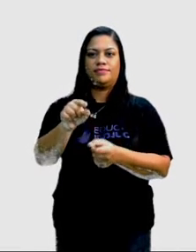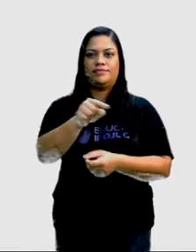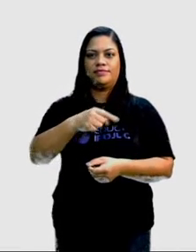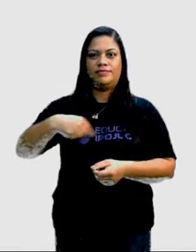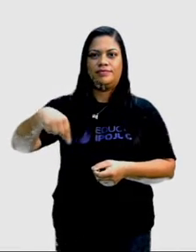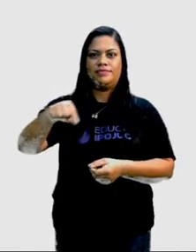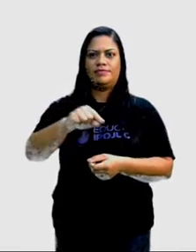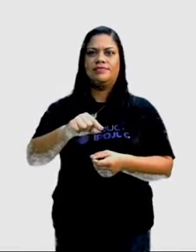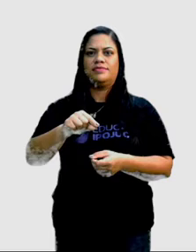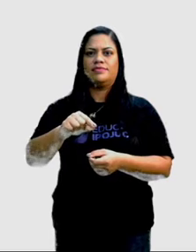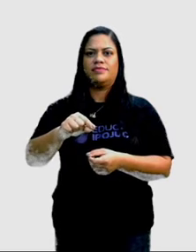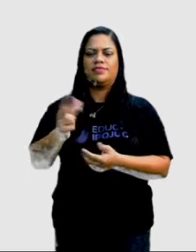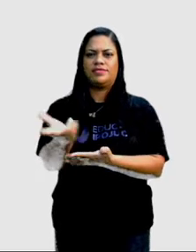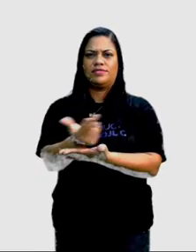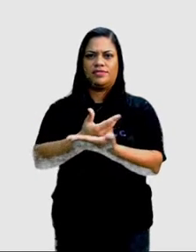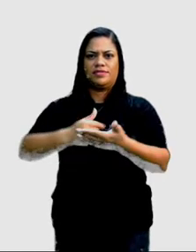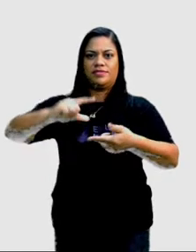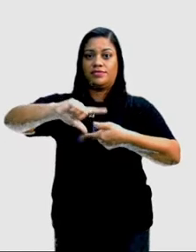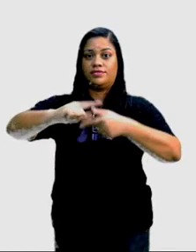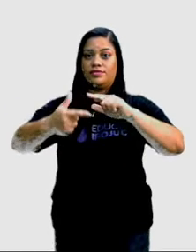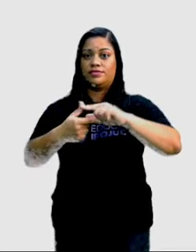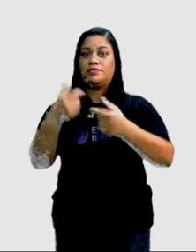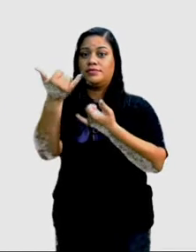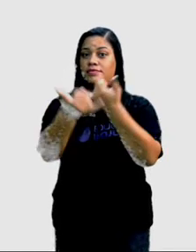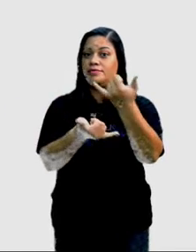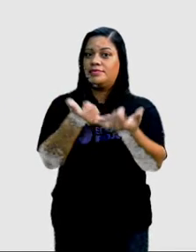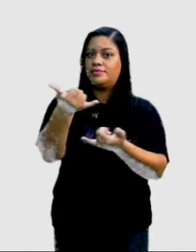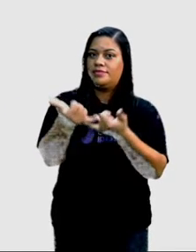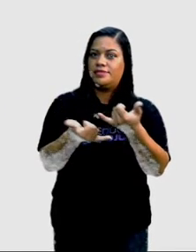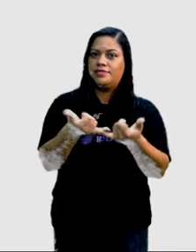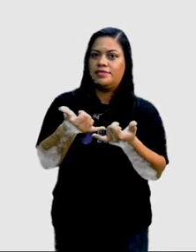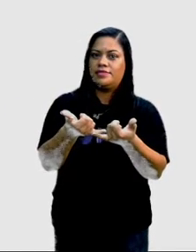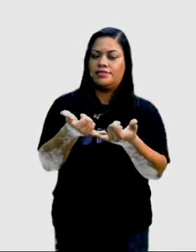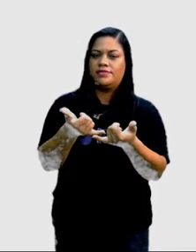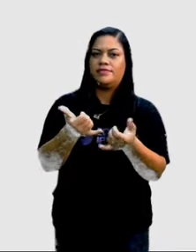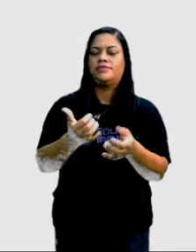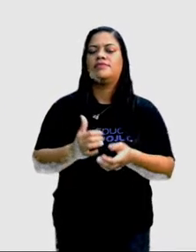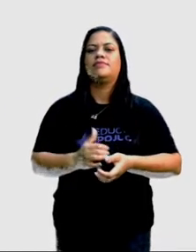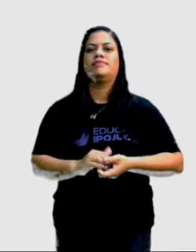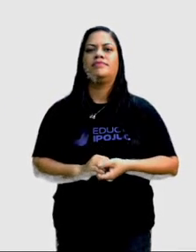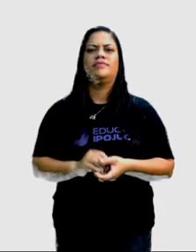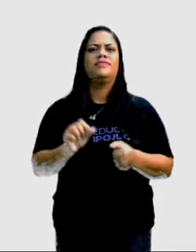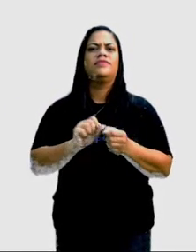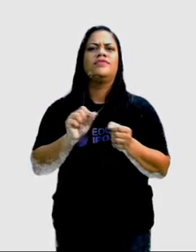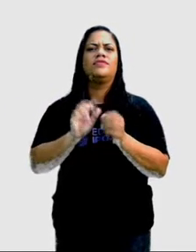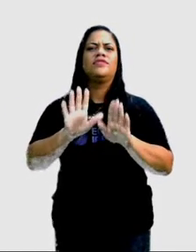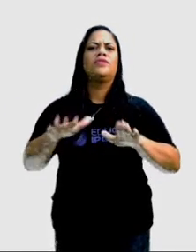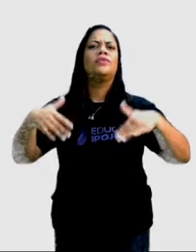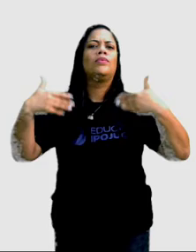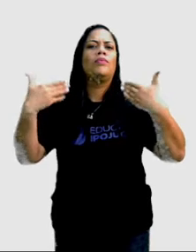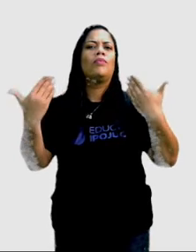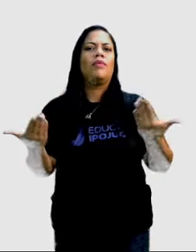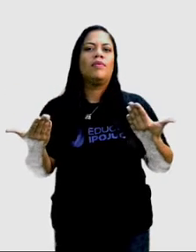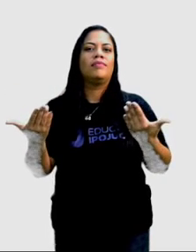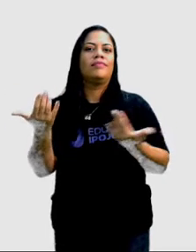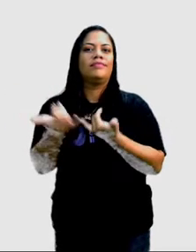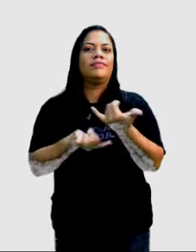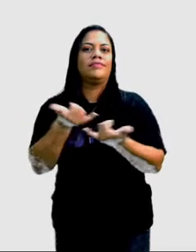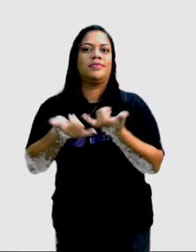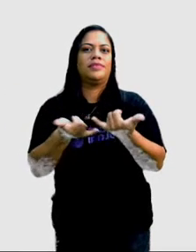formas geométricas para poder brincar. Então, aqui. Qual o contorno que foi riscado no chão para brincar?